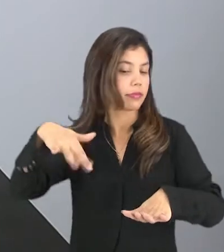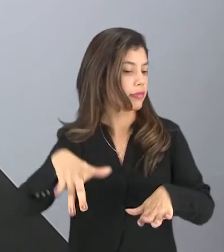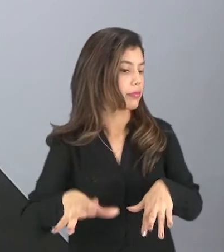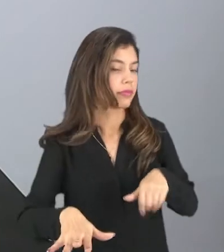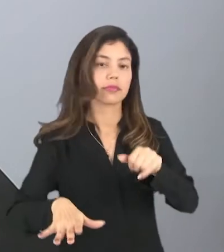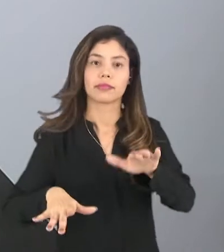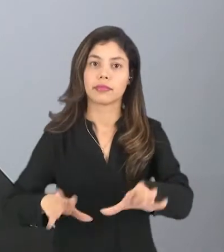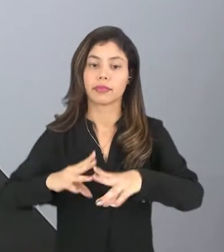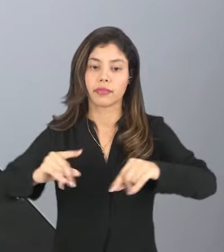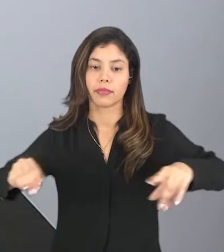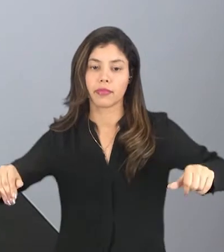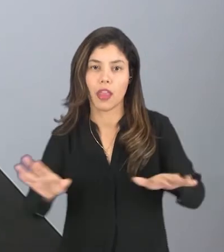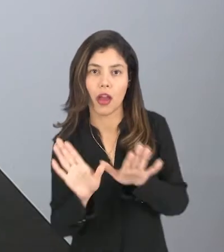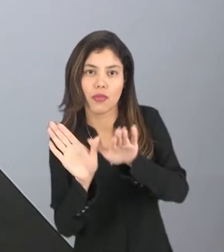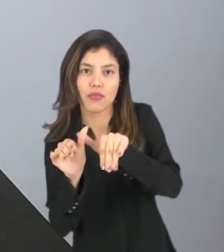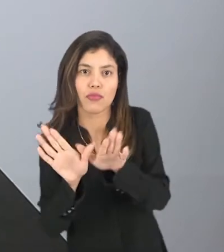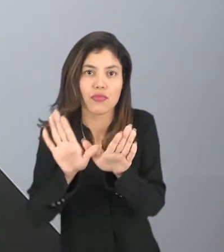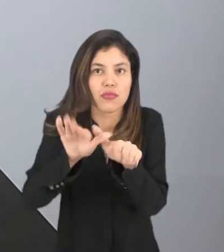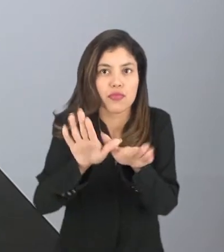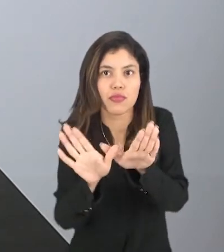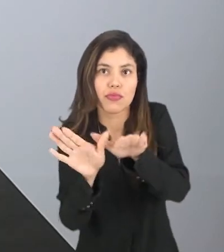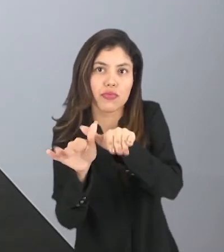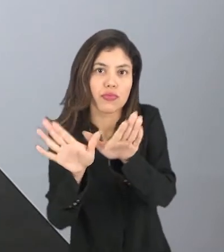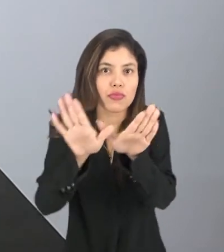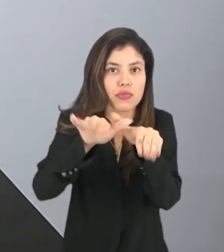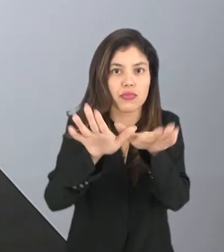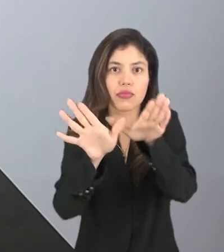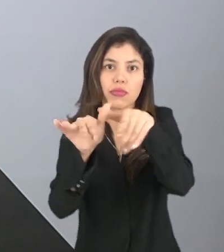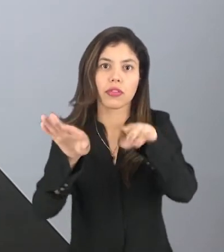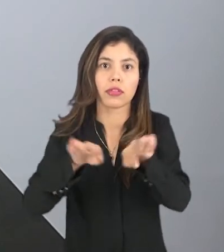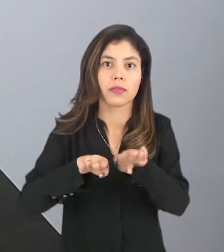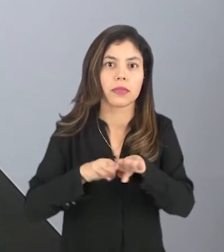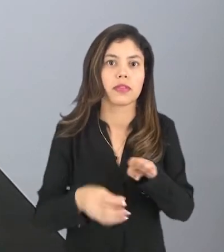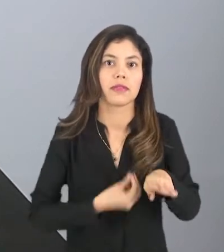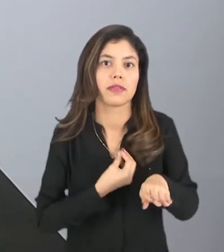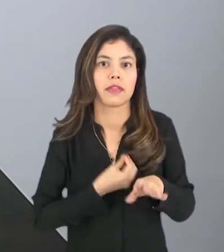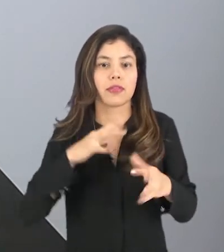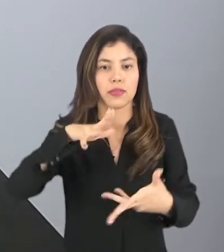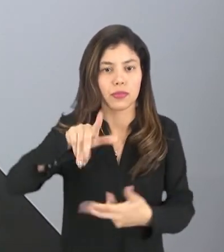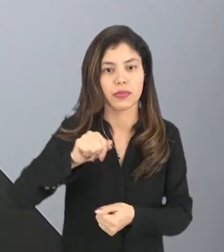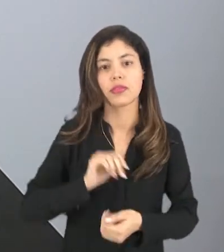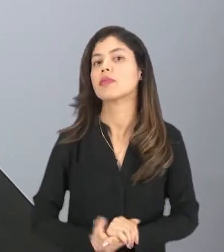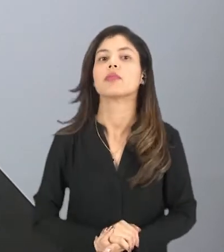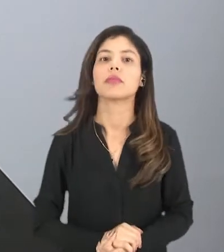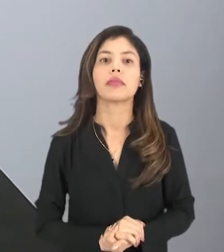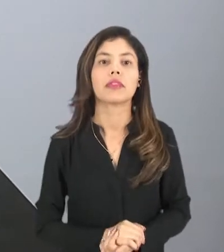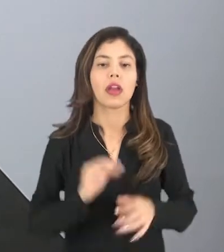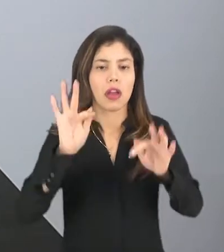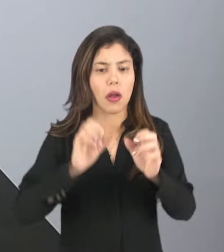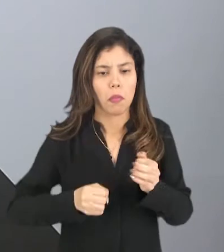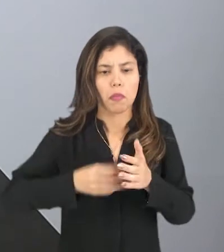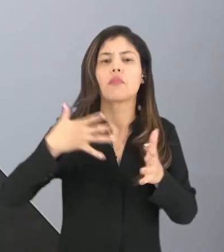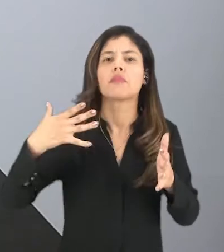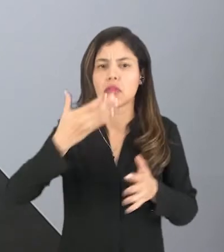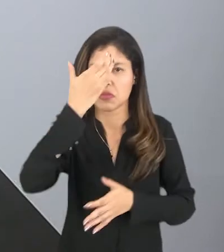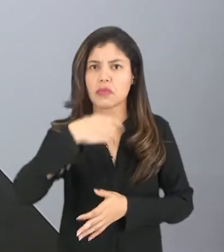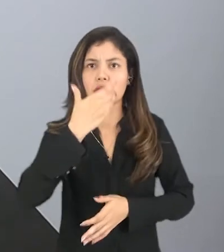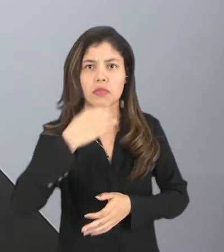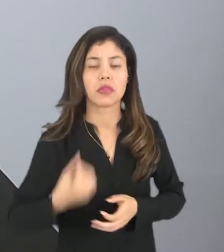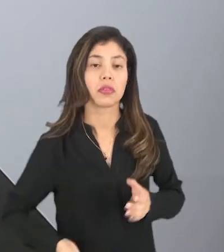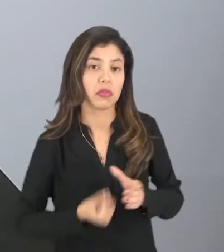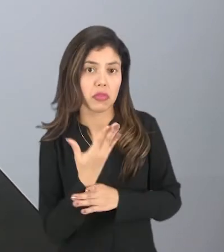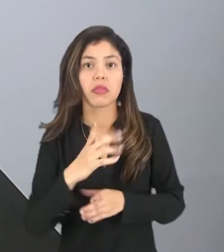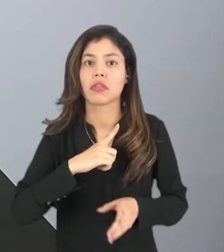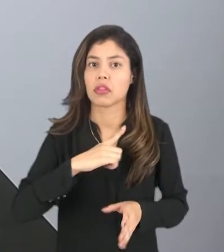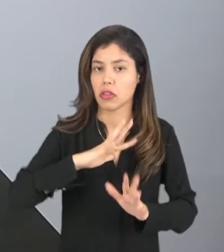animais aéreos. Todos vivem nesse mundinho e também nas diversas frutas existentes nesse